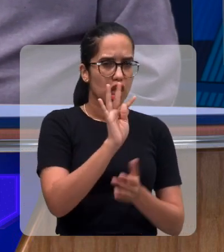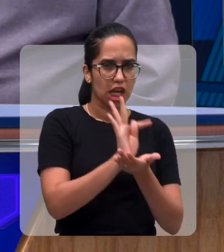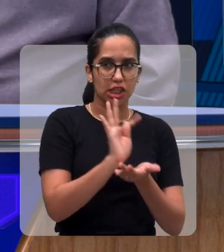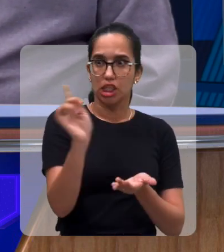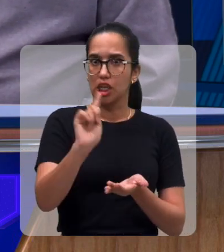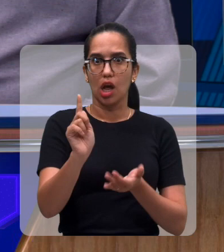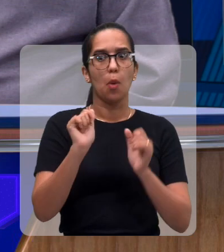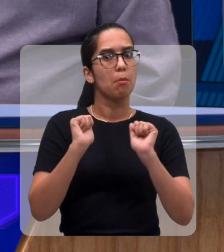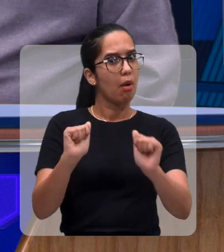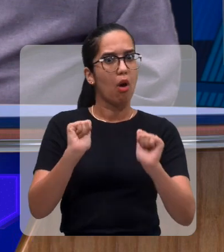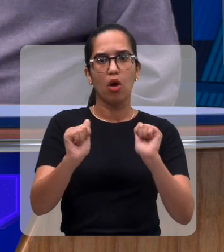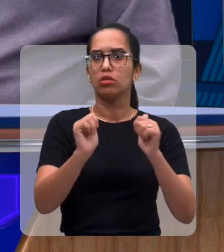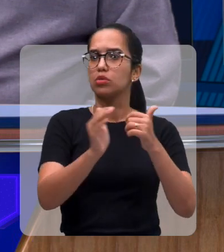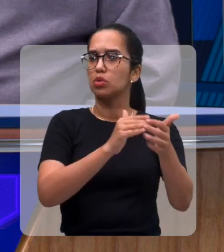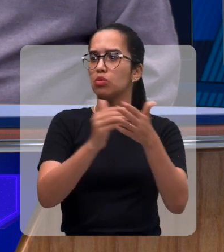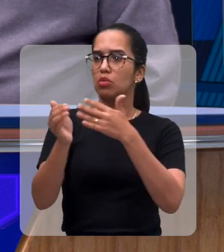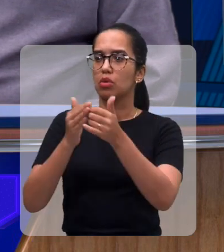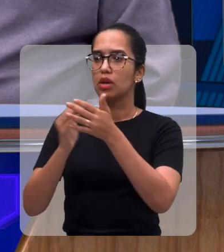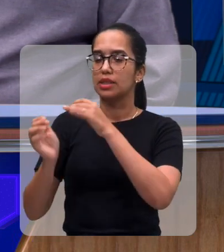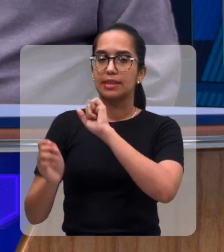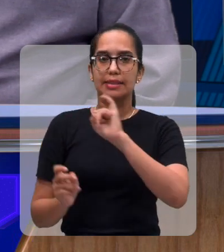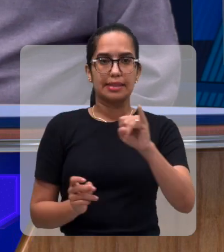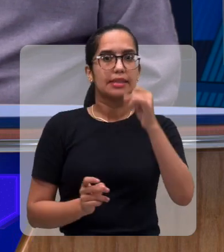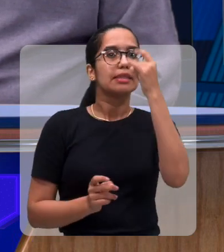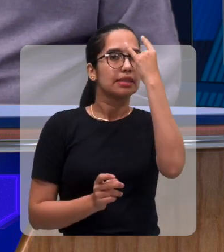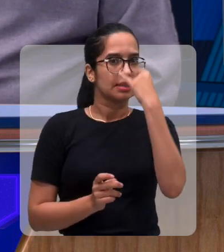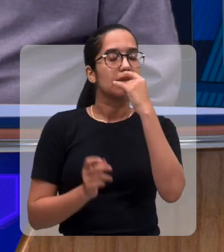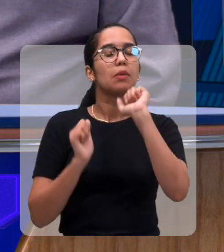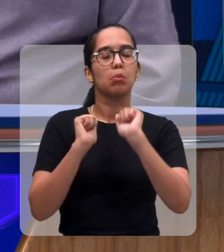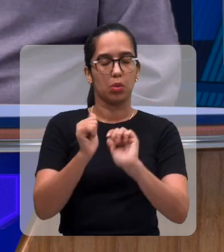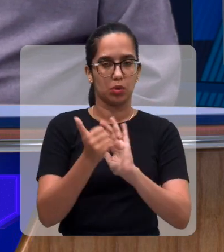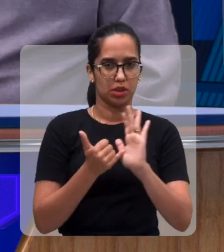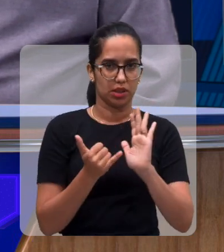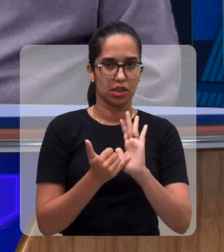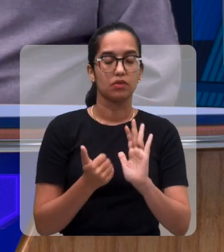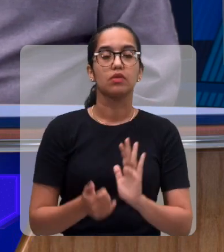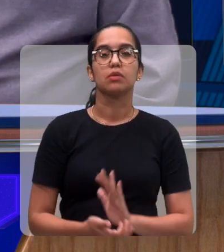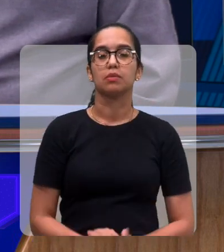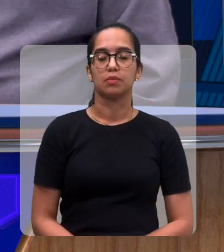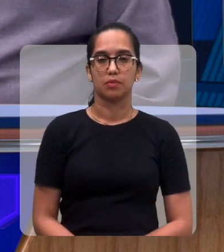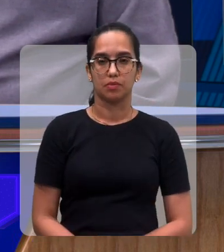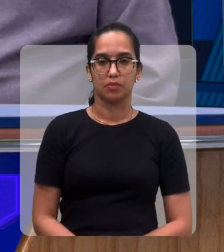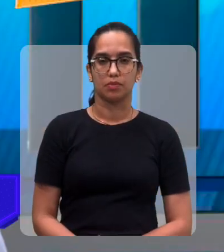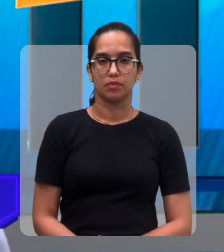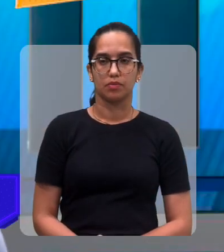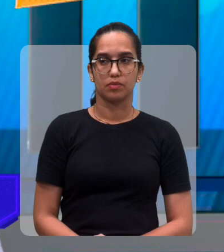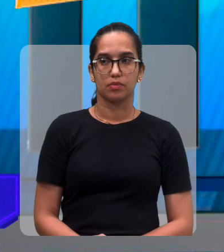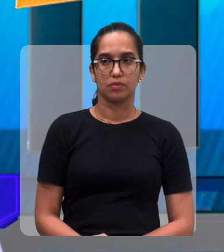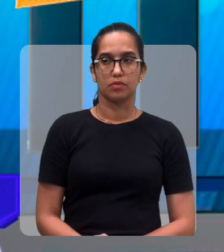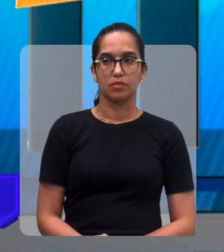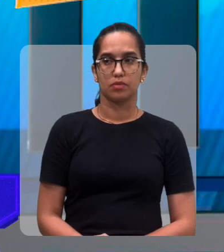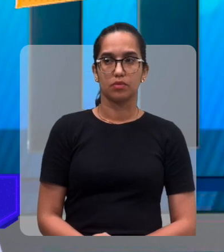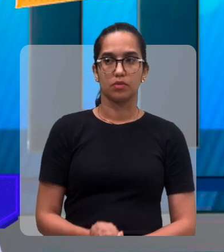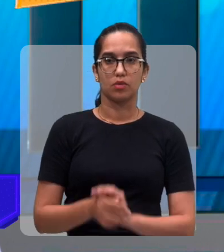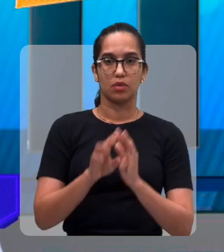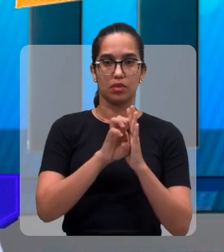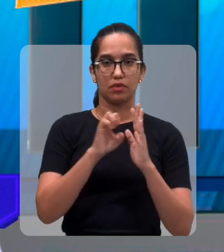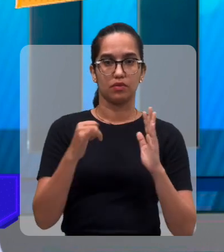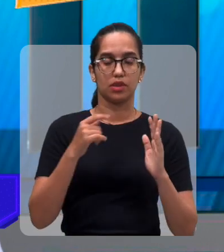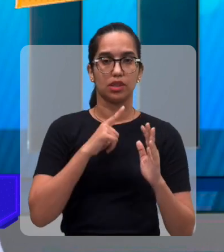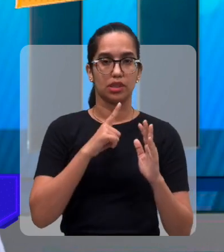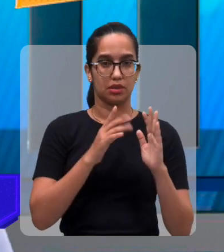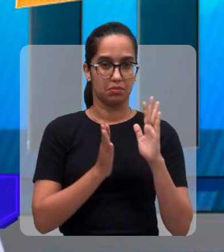só de qualquer lugar, chegando, pode se inscrever. Pronto. Na realidade, esse evento, a gente está com essa